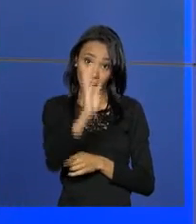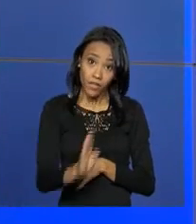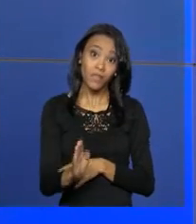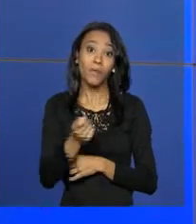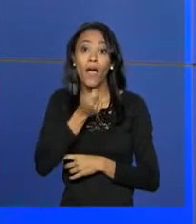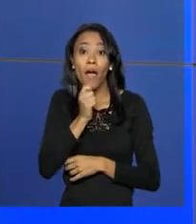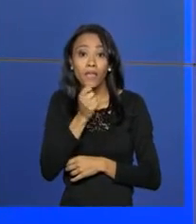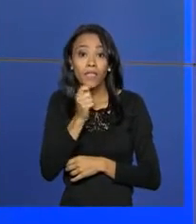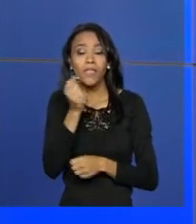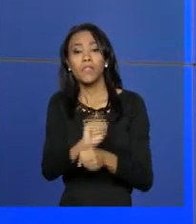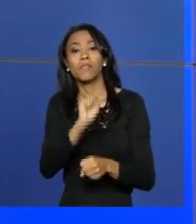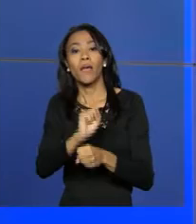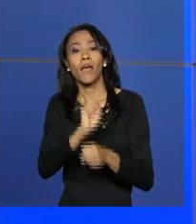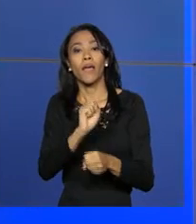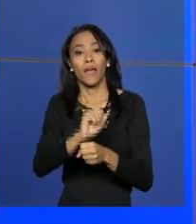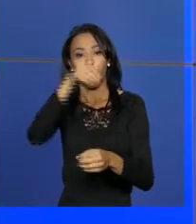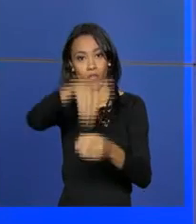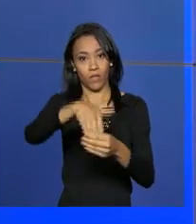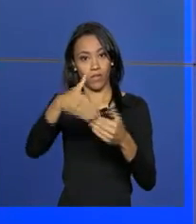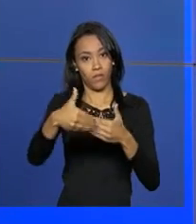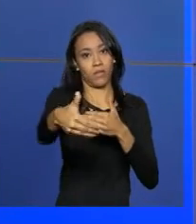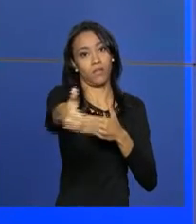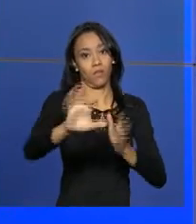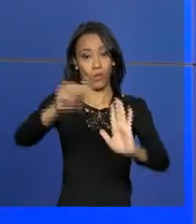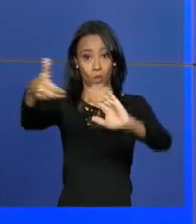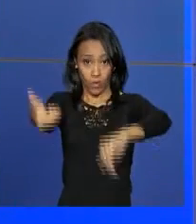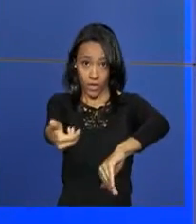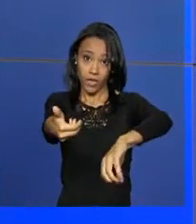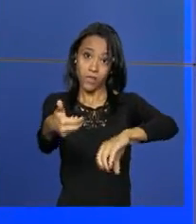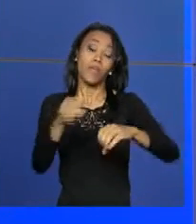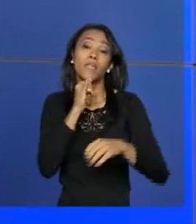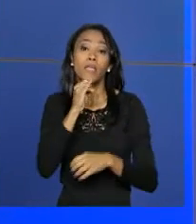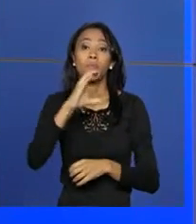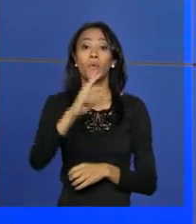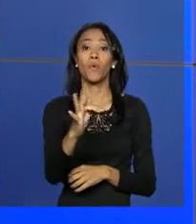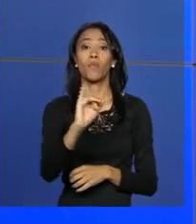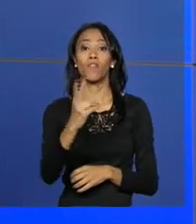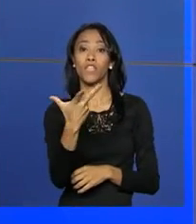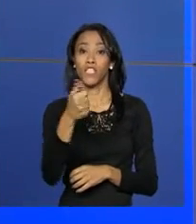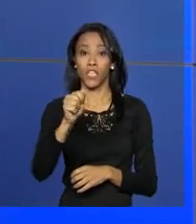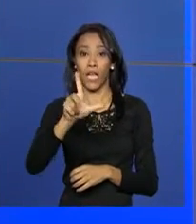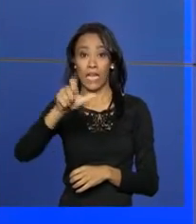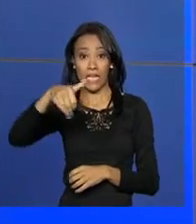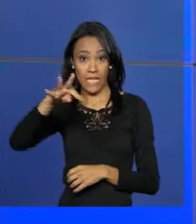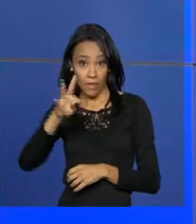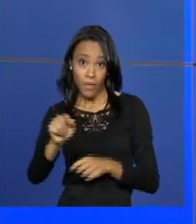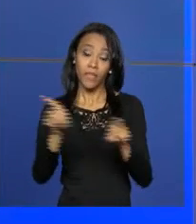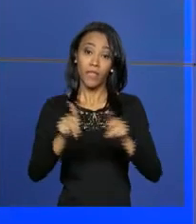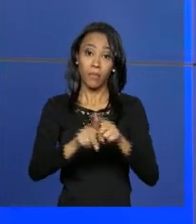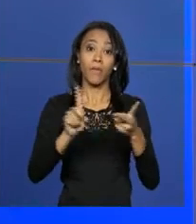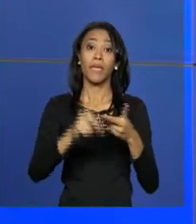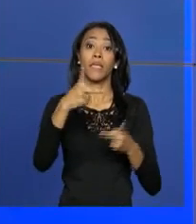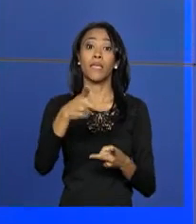ainda aguardam a votação lá no Congresso Nacional. Entre elas, a ficha limpa no serviço público e o projeto de criminalização do Caixa